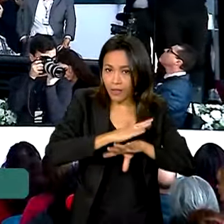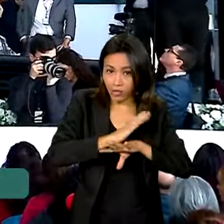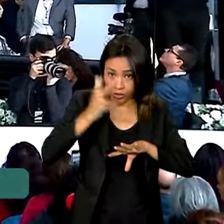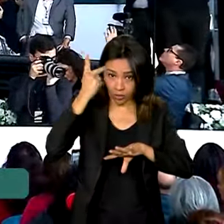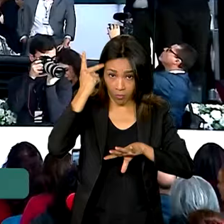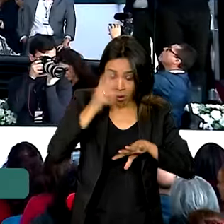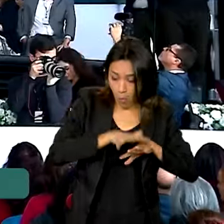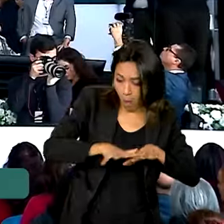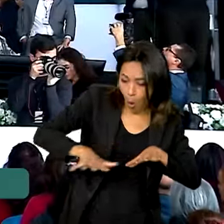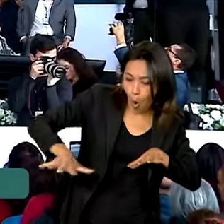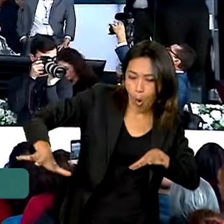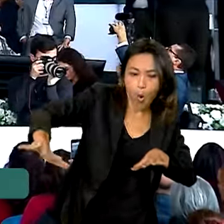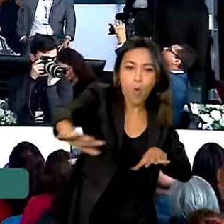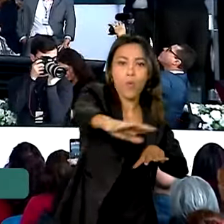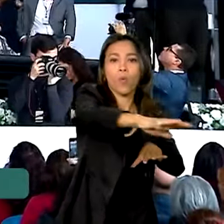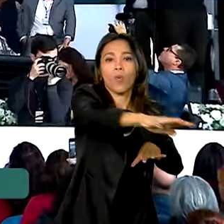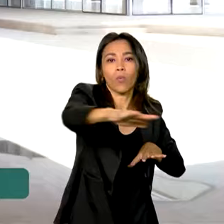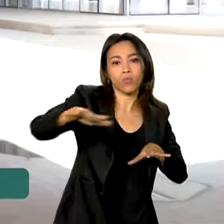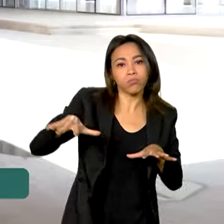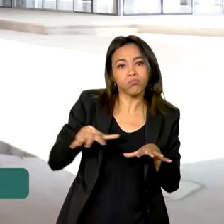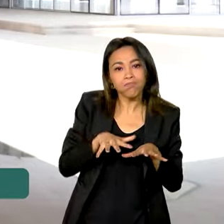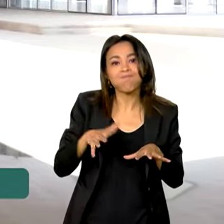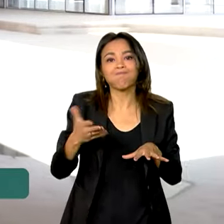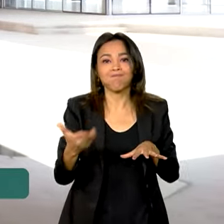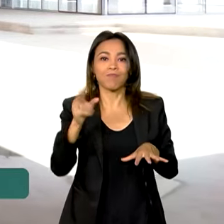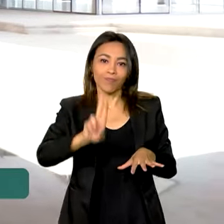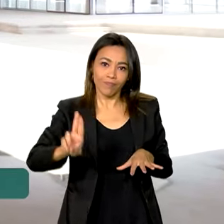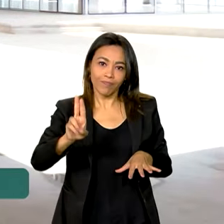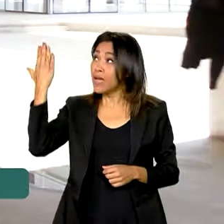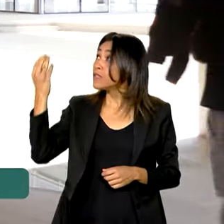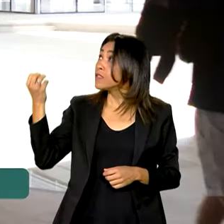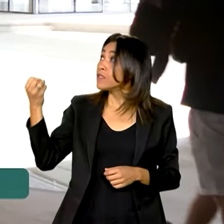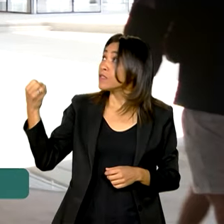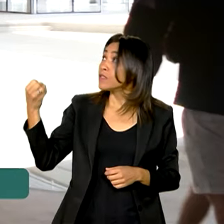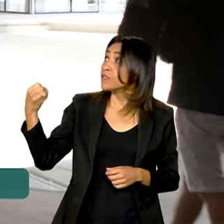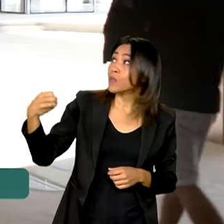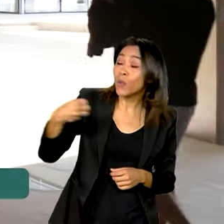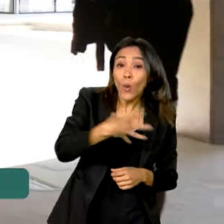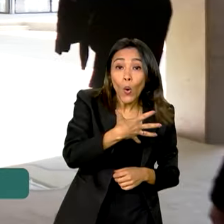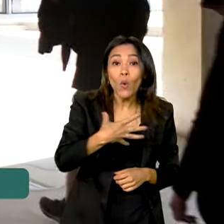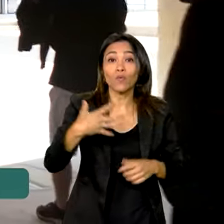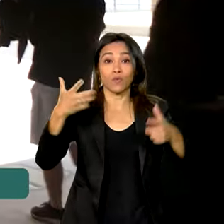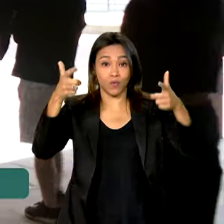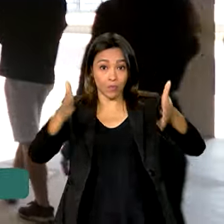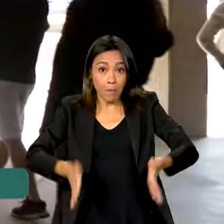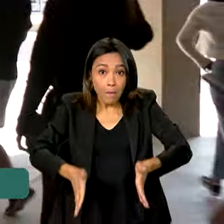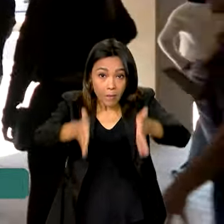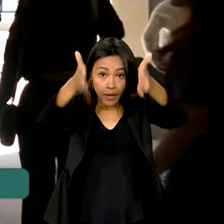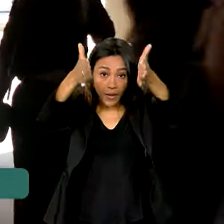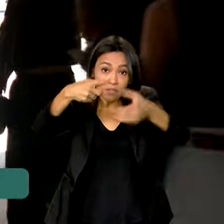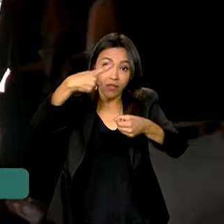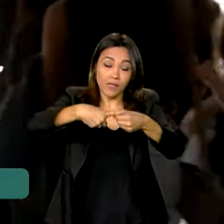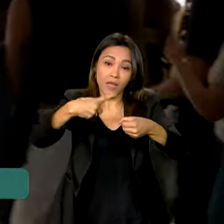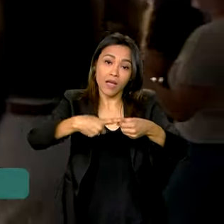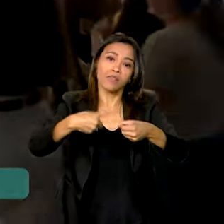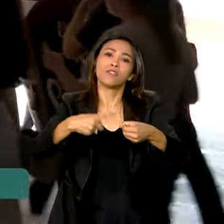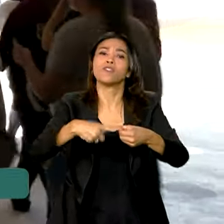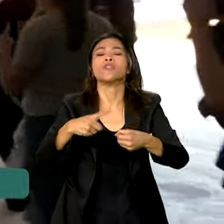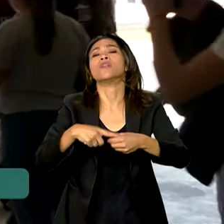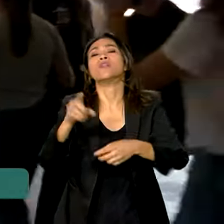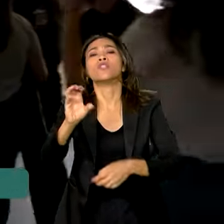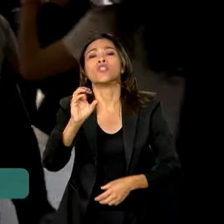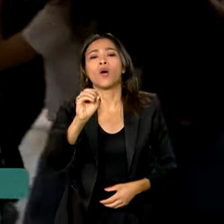com a Universidade Federal de São Paulo. O novo prédio faz parte do projeto do governo federal